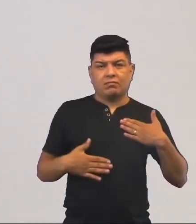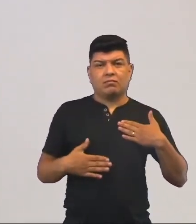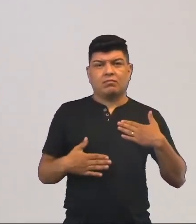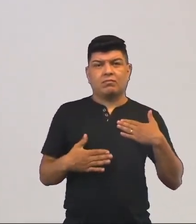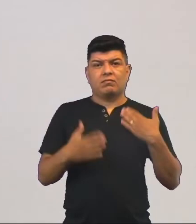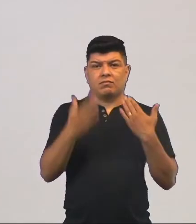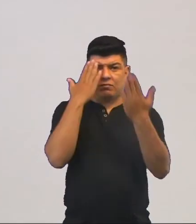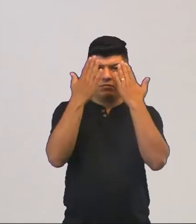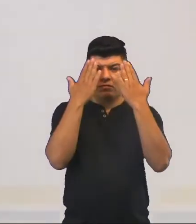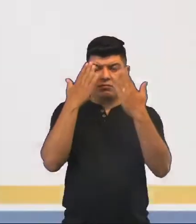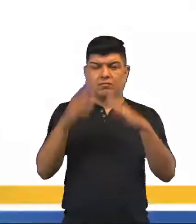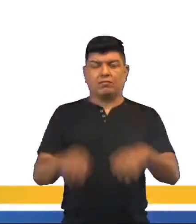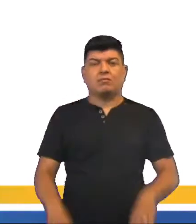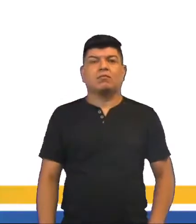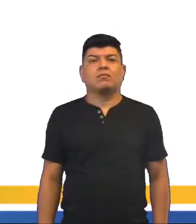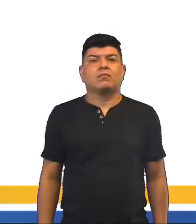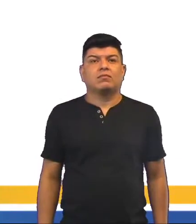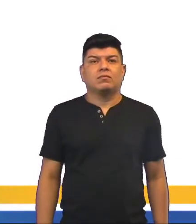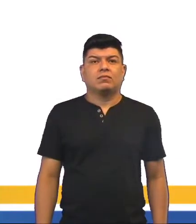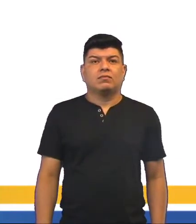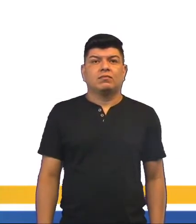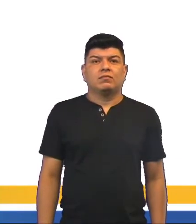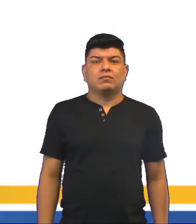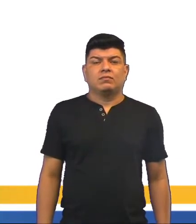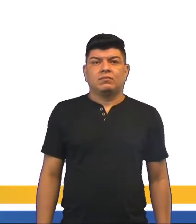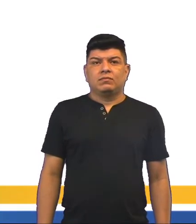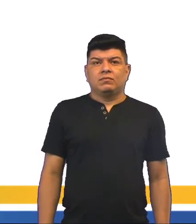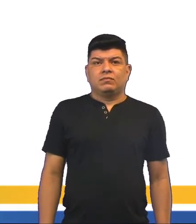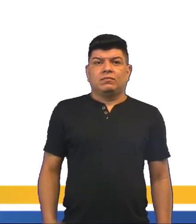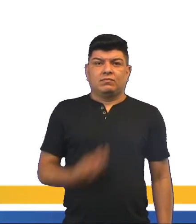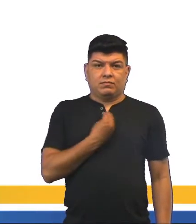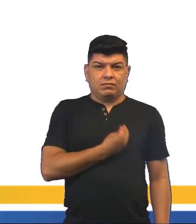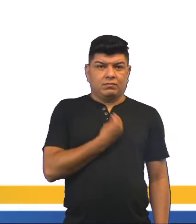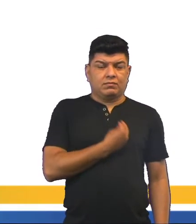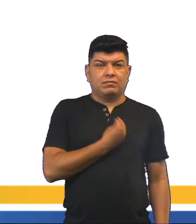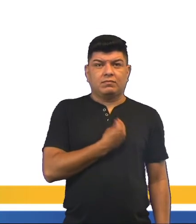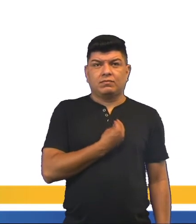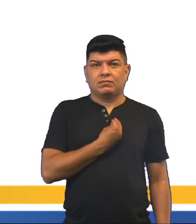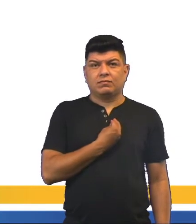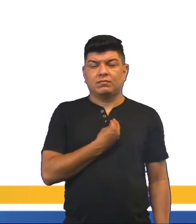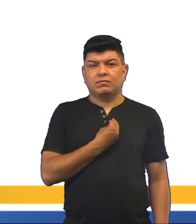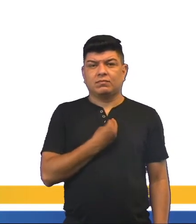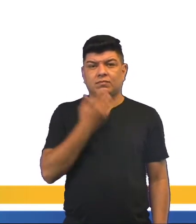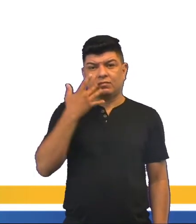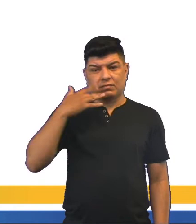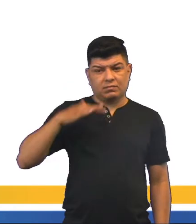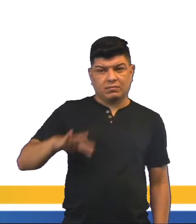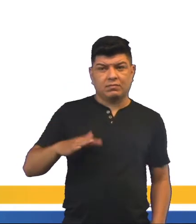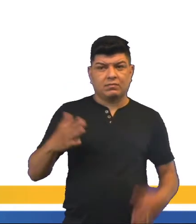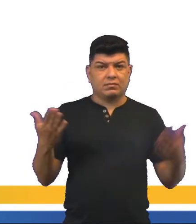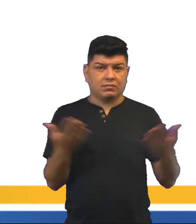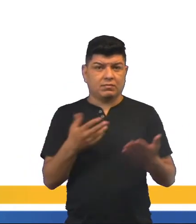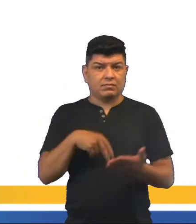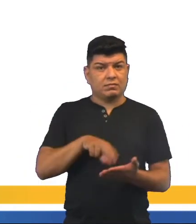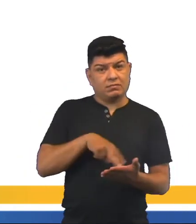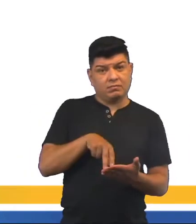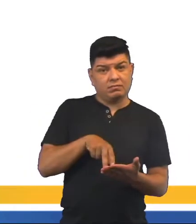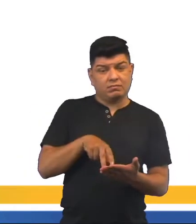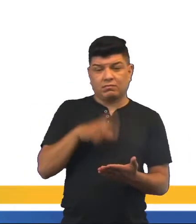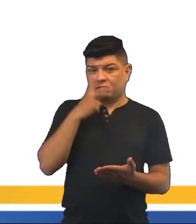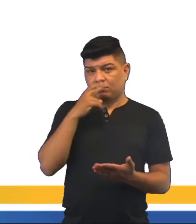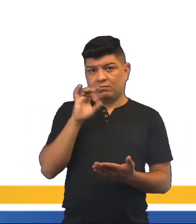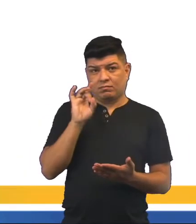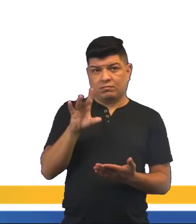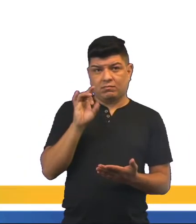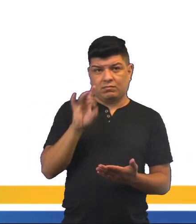questão psicológica, beleza? Na vida da criança, atualmente, a dança deixou de ser